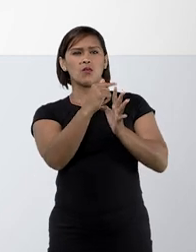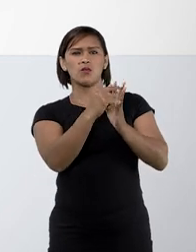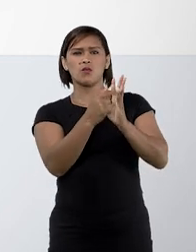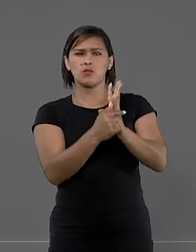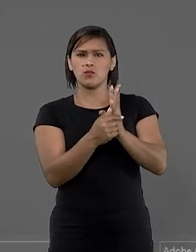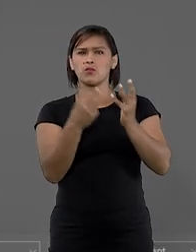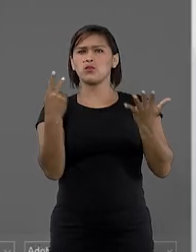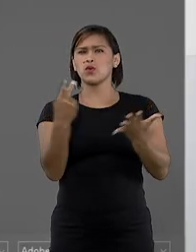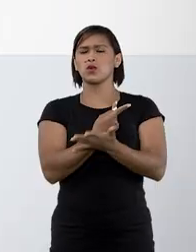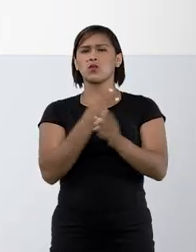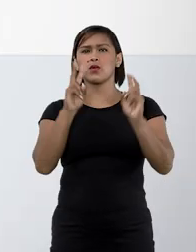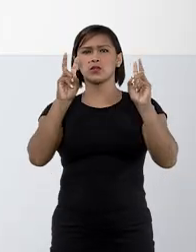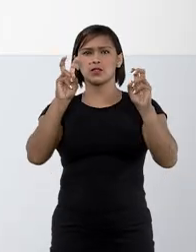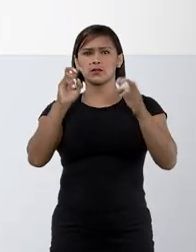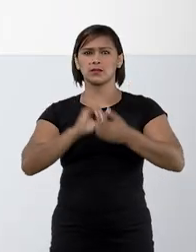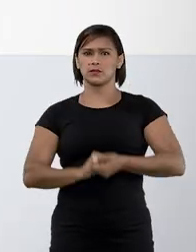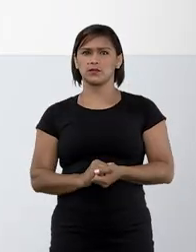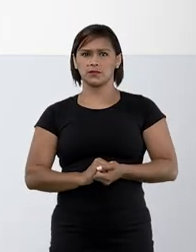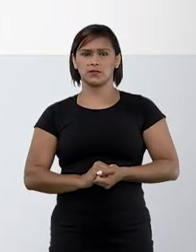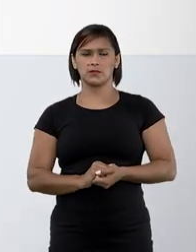tipo de peça de cada um deles.